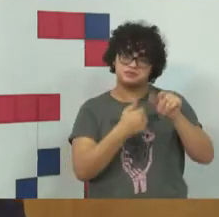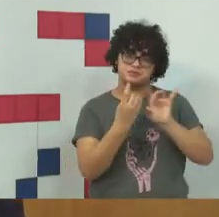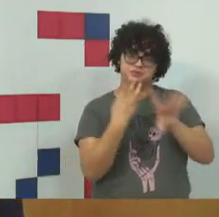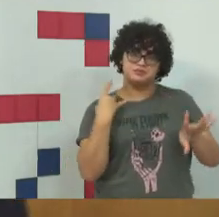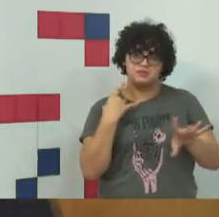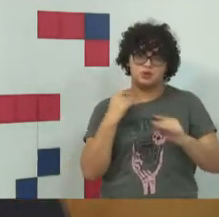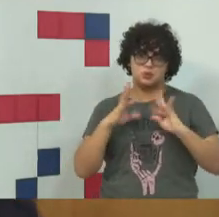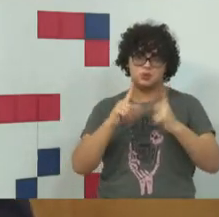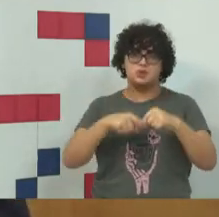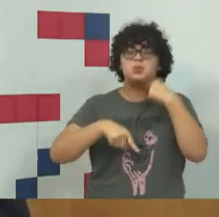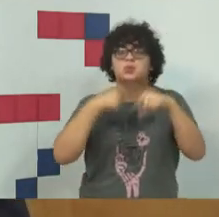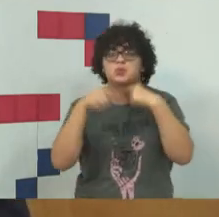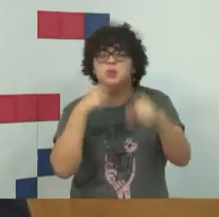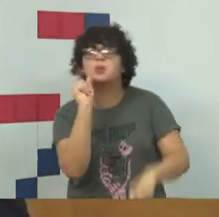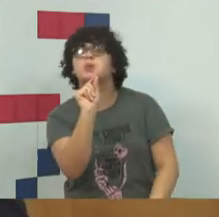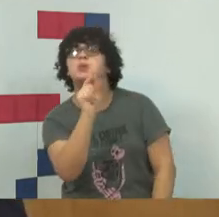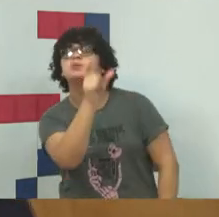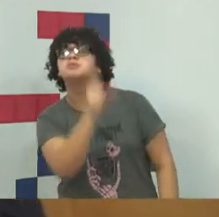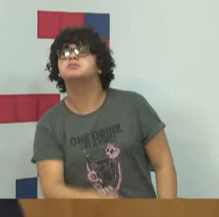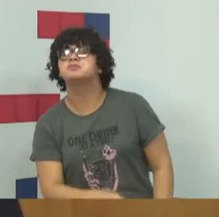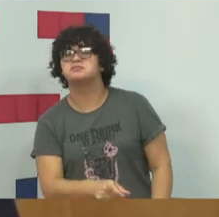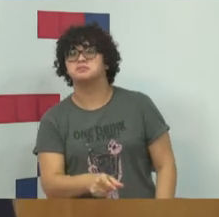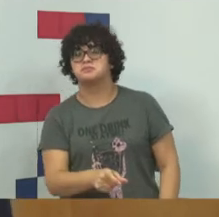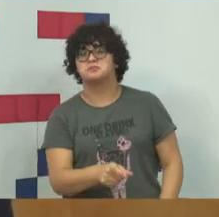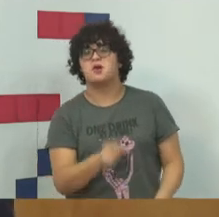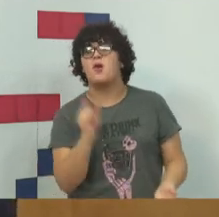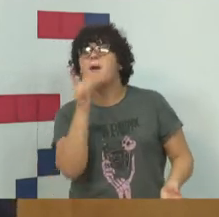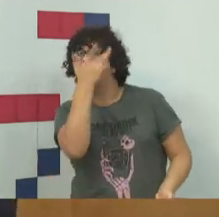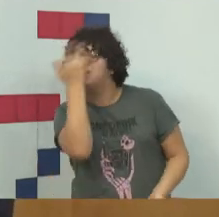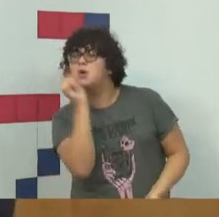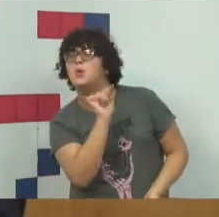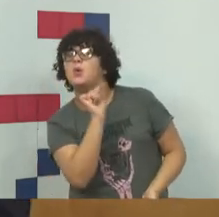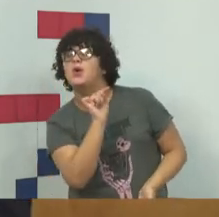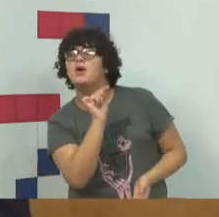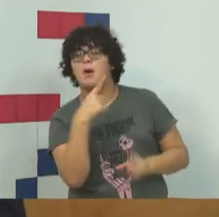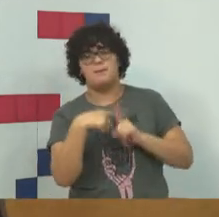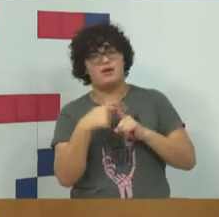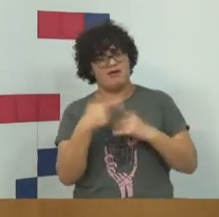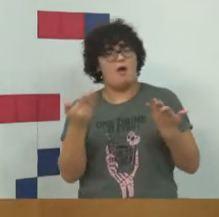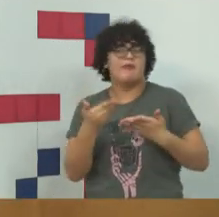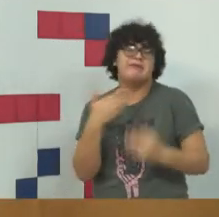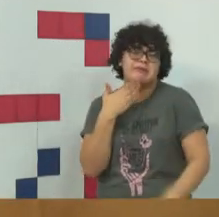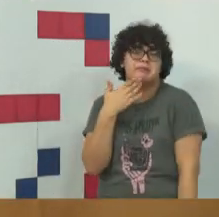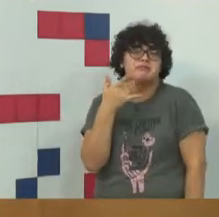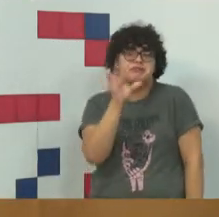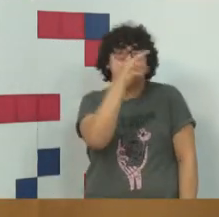para saber quem é o réu. Porque a vítima a gente sabe.